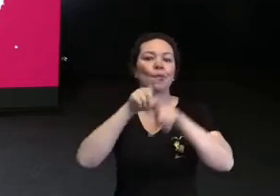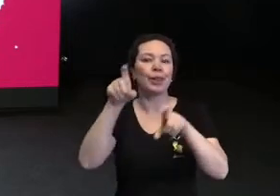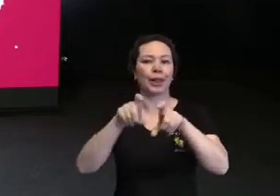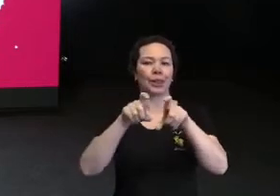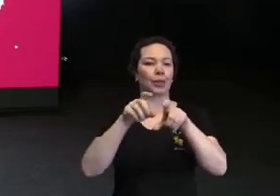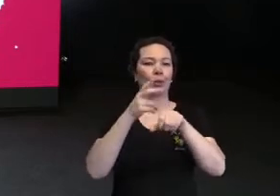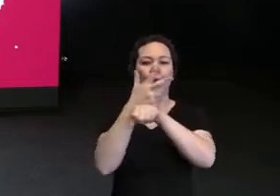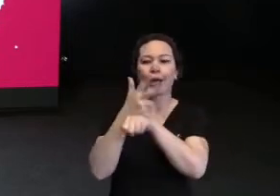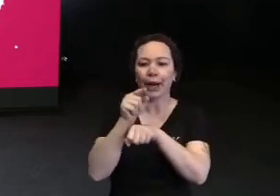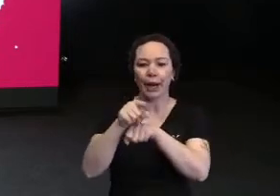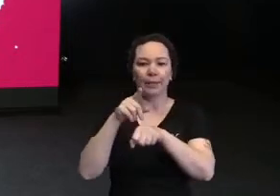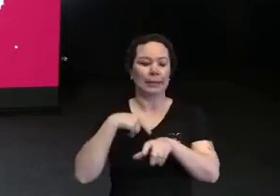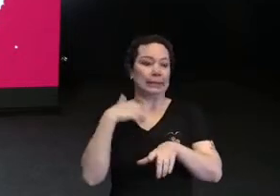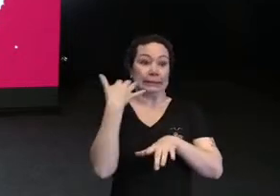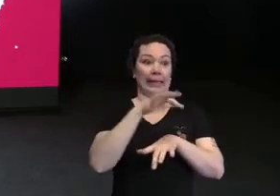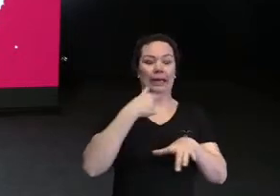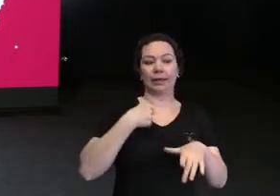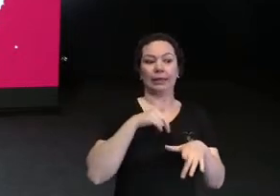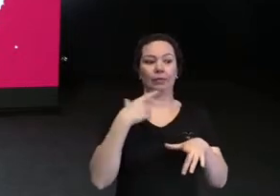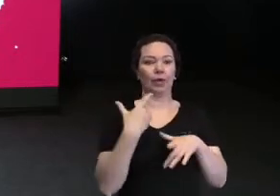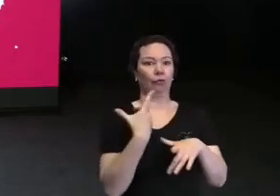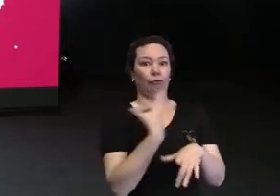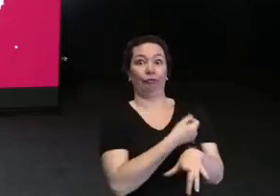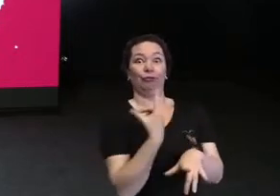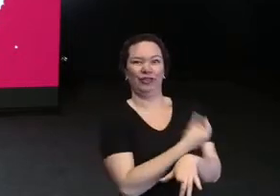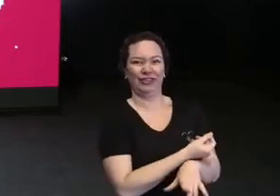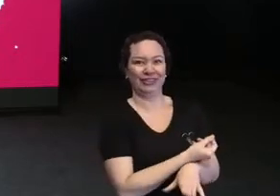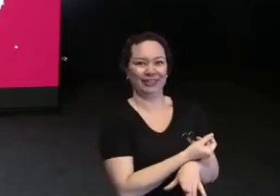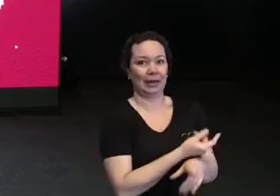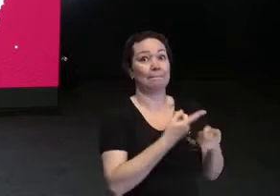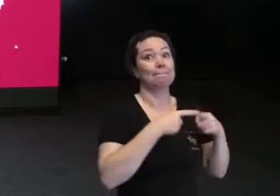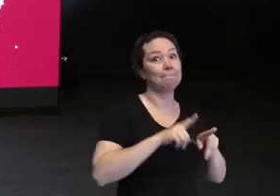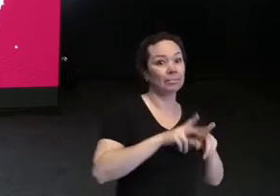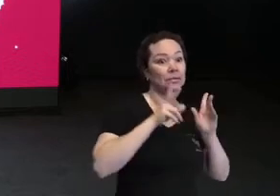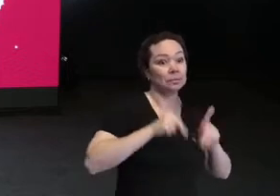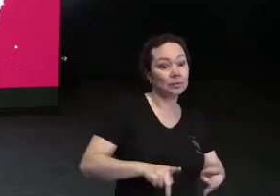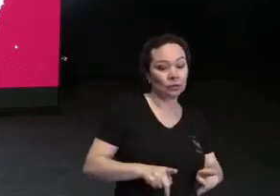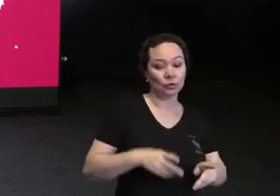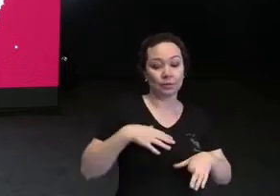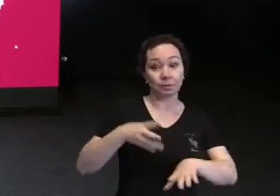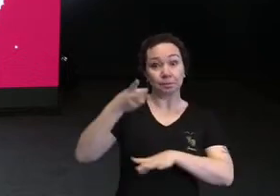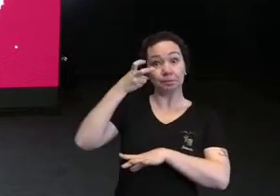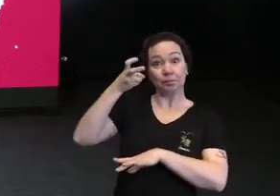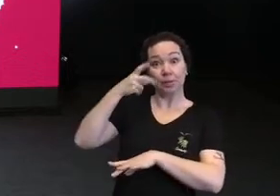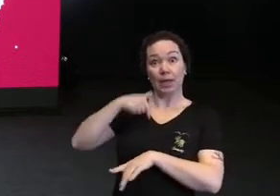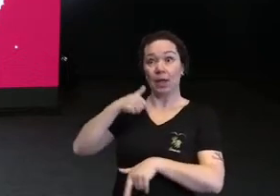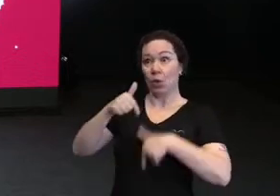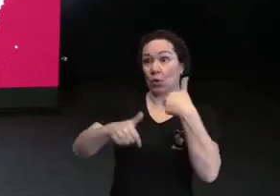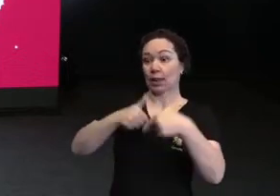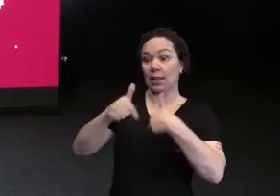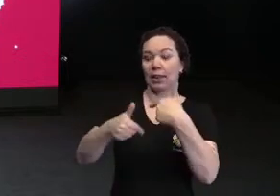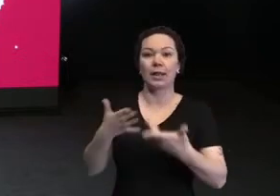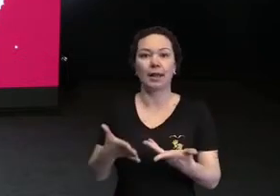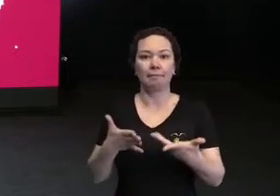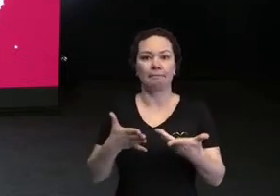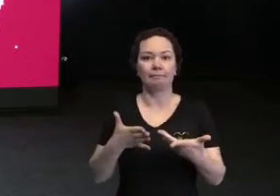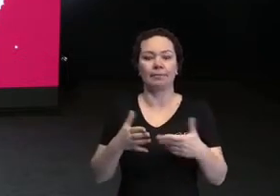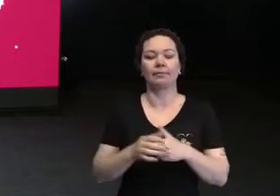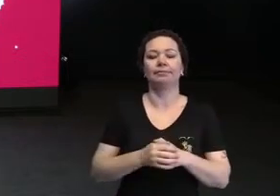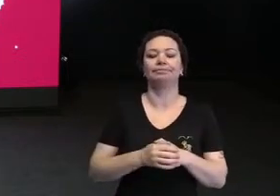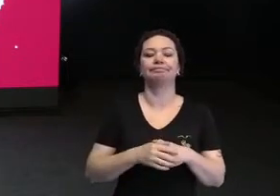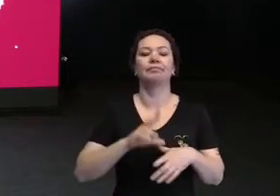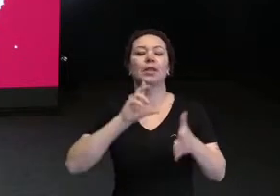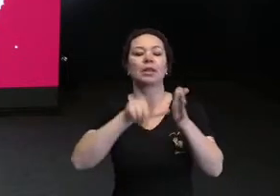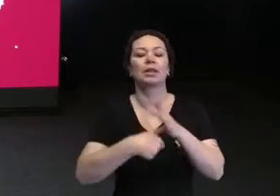comecei a trabalhar porque as pessoas viram o meu empenho na faculdade. E aí, depois, eu fui para uma empresa chamada